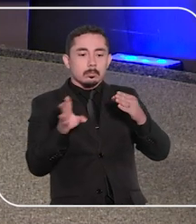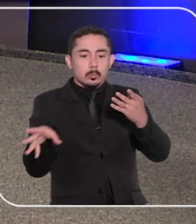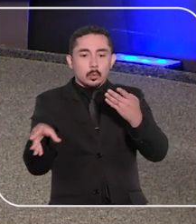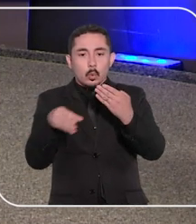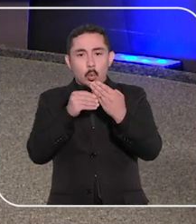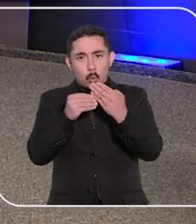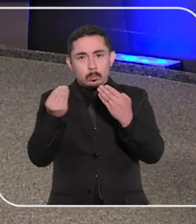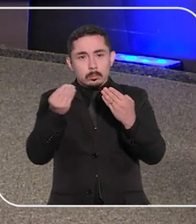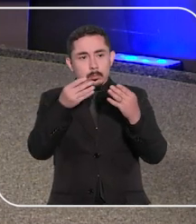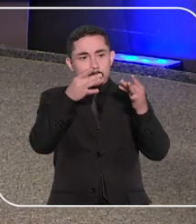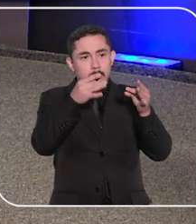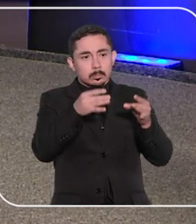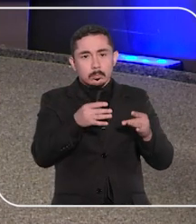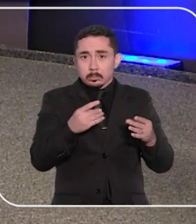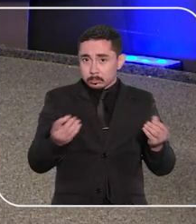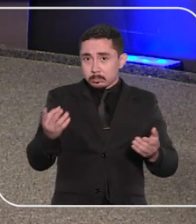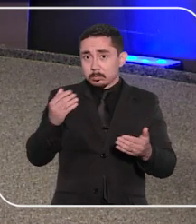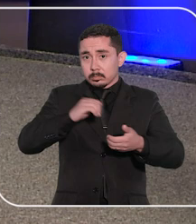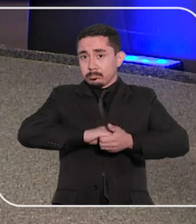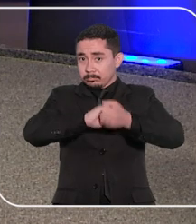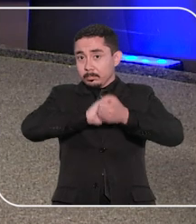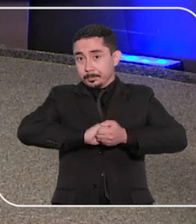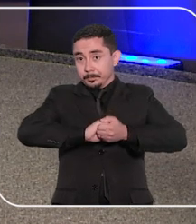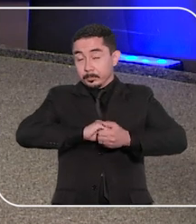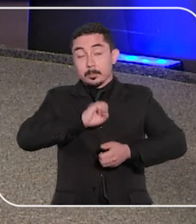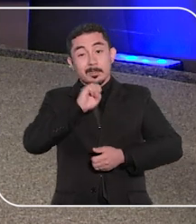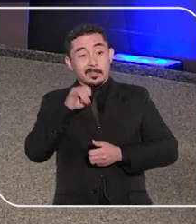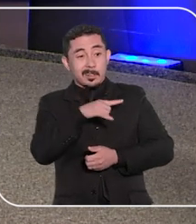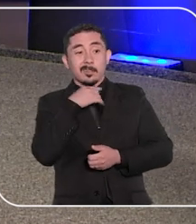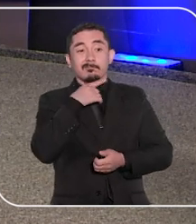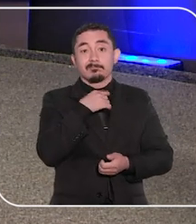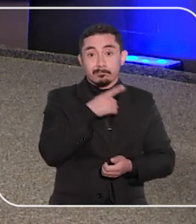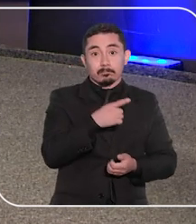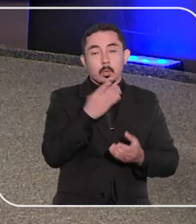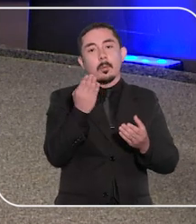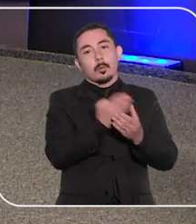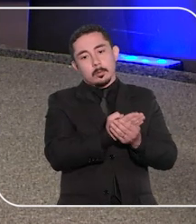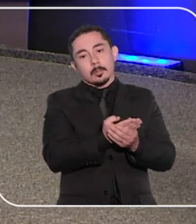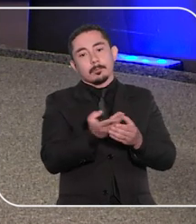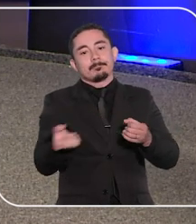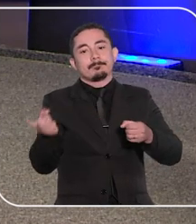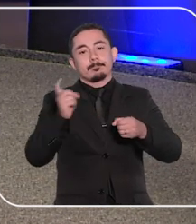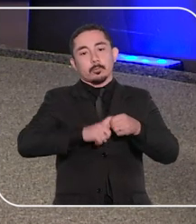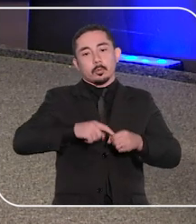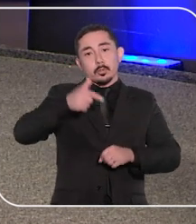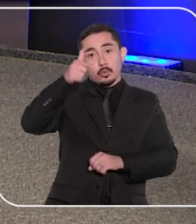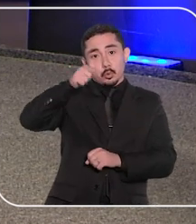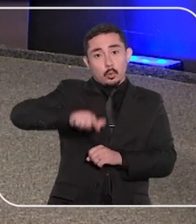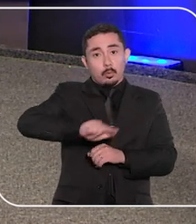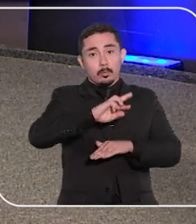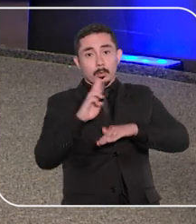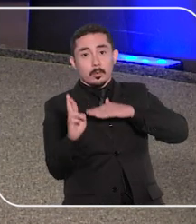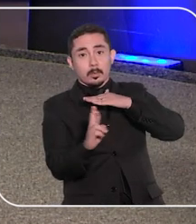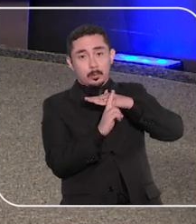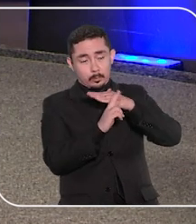homologar os termos do acordo. Caso não haja êxito, o processo será devolvido ao relator